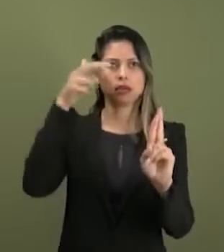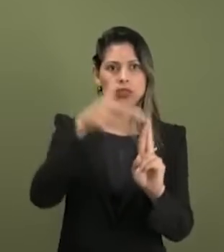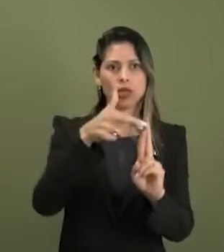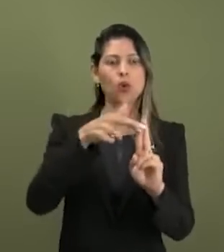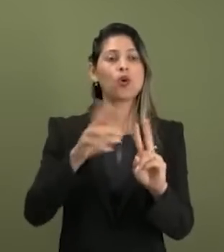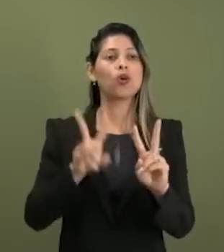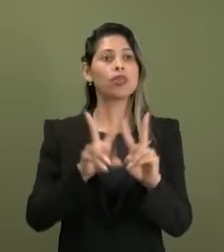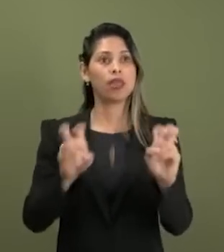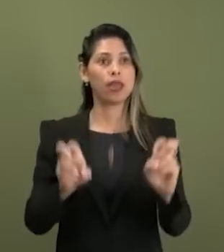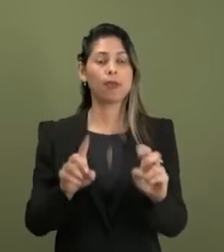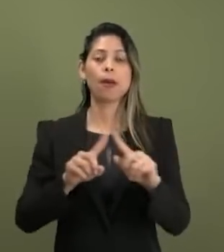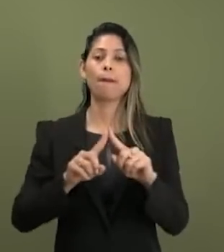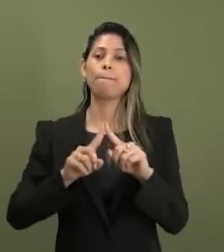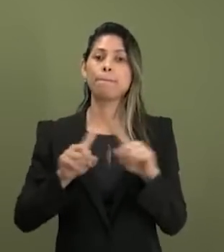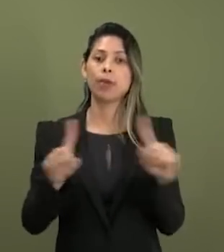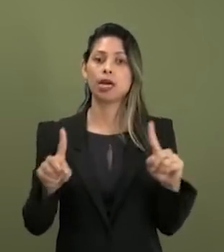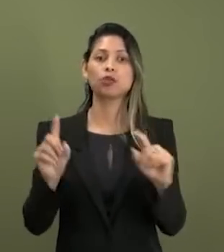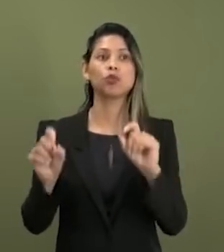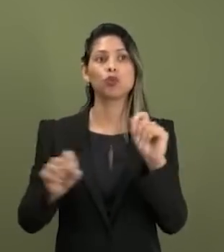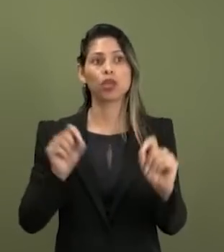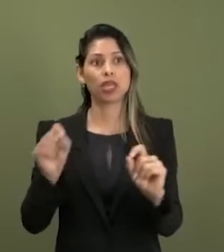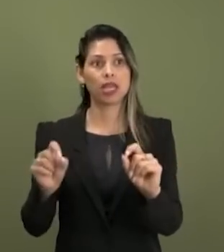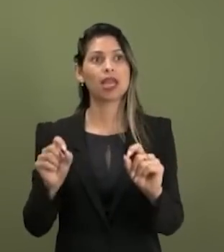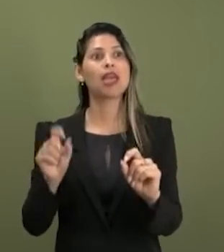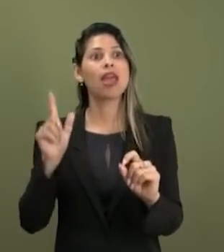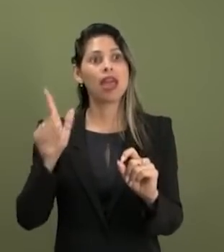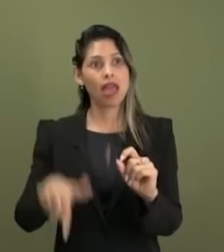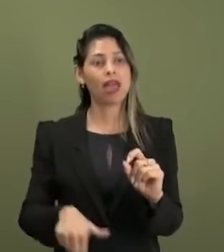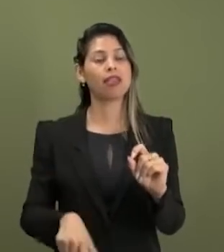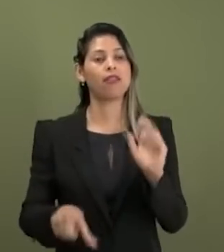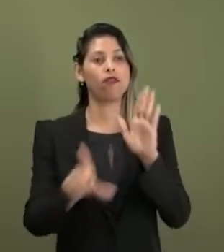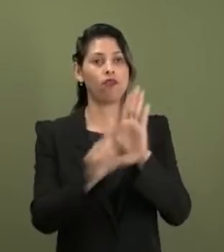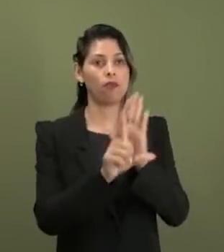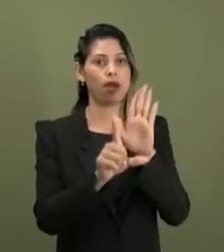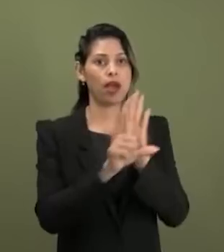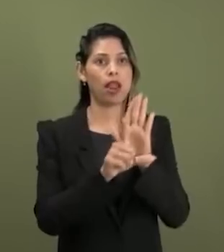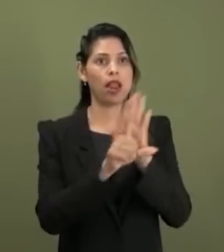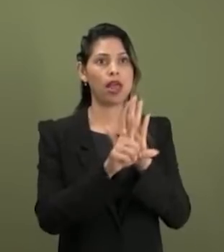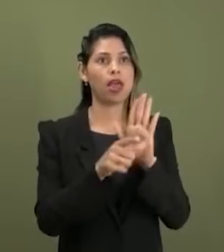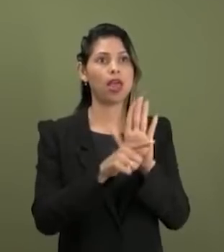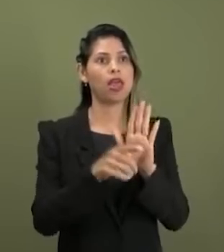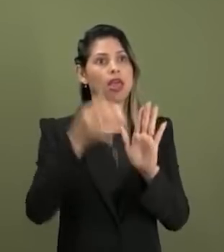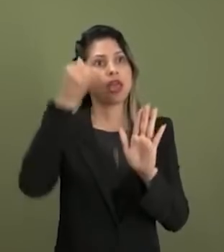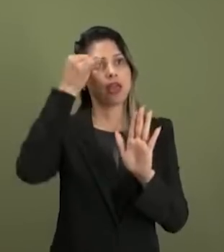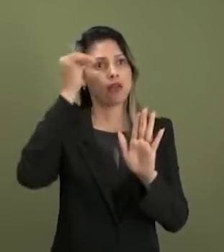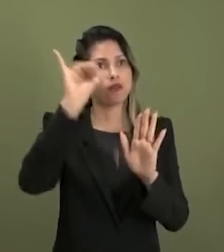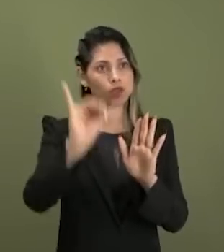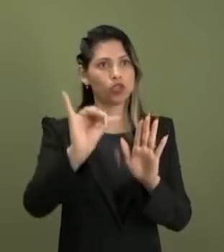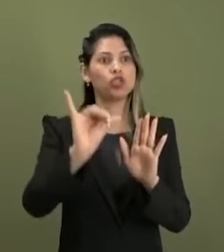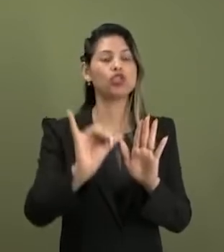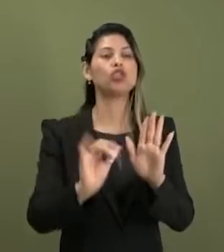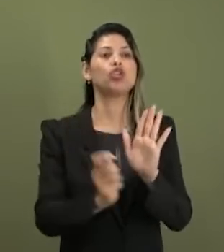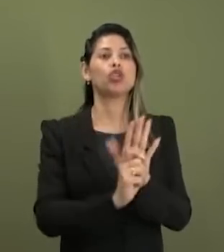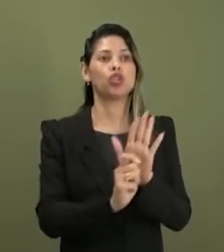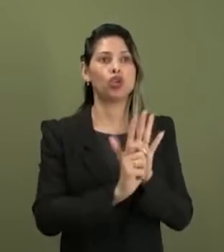De fato, houve, a partir da concepção de uma lei antidrogas, também uma opção política